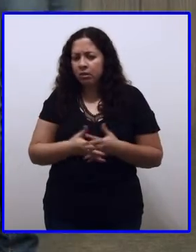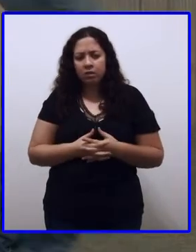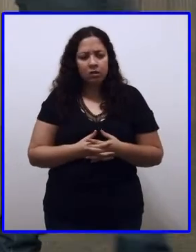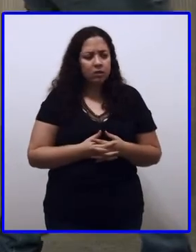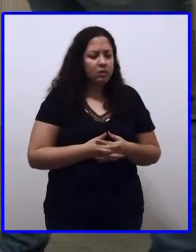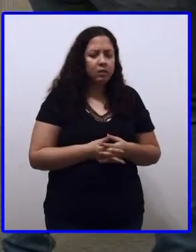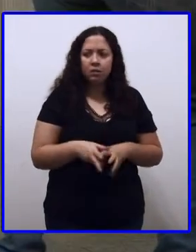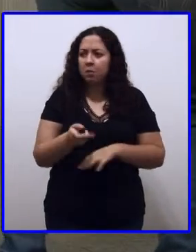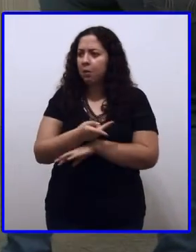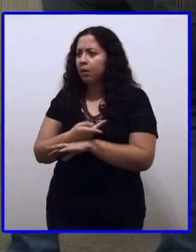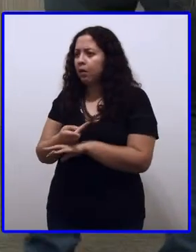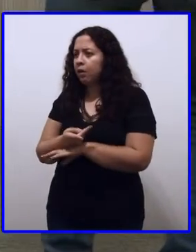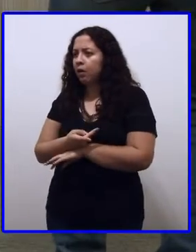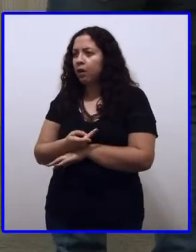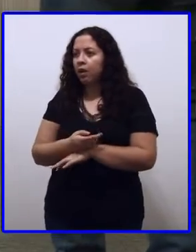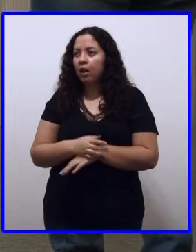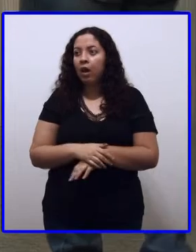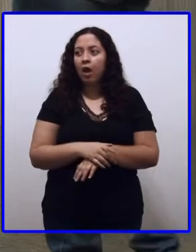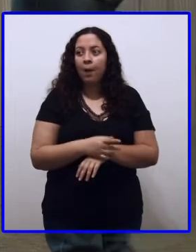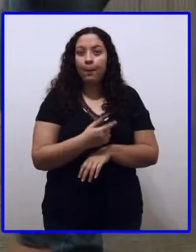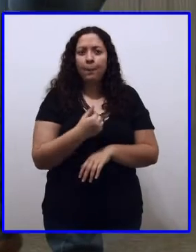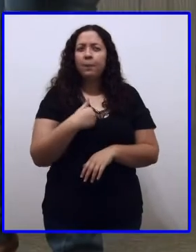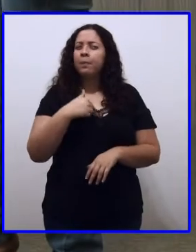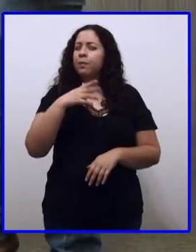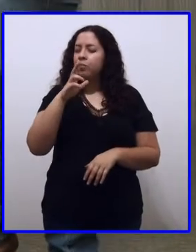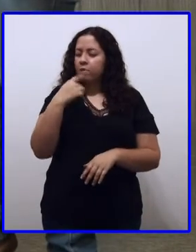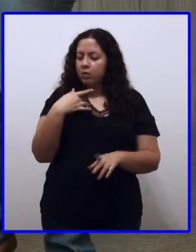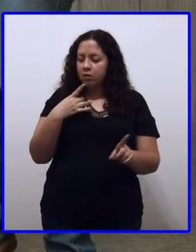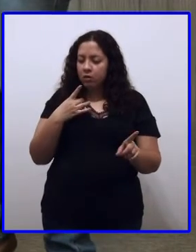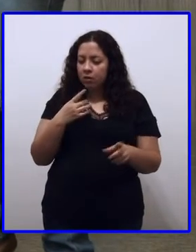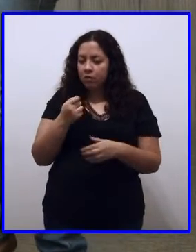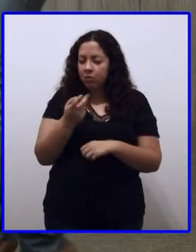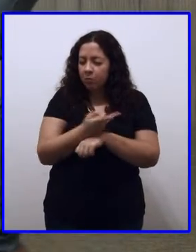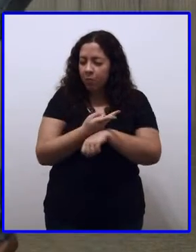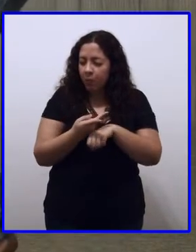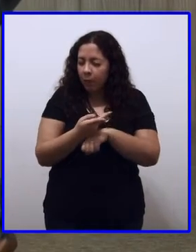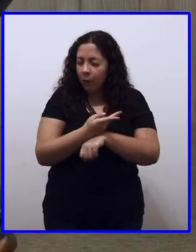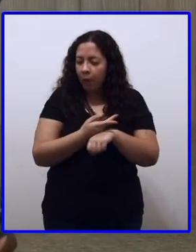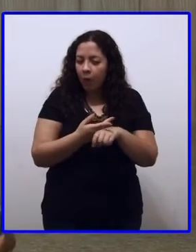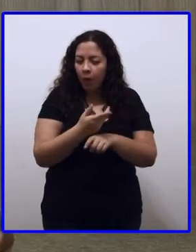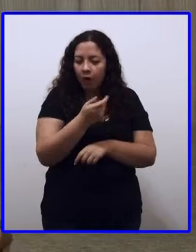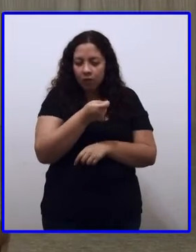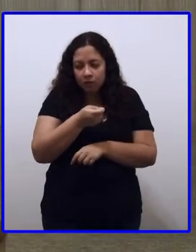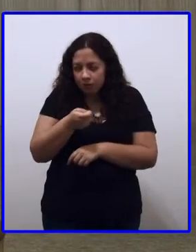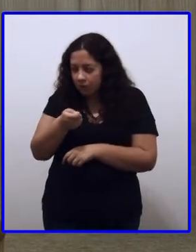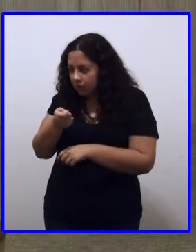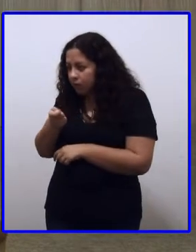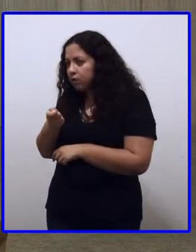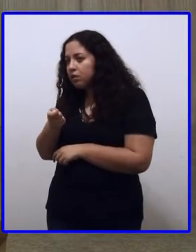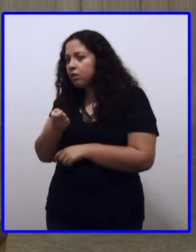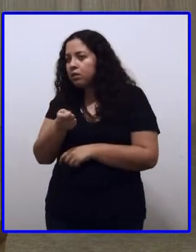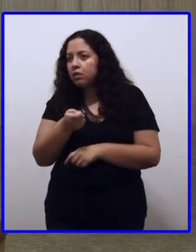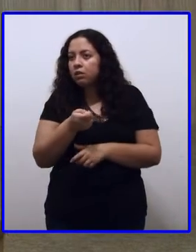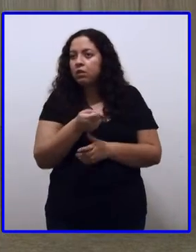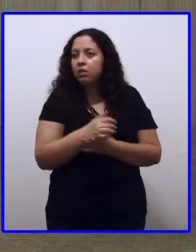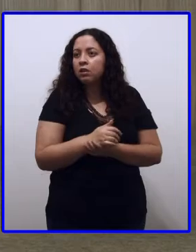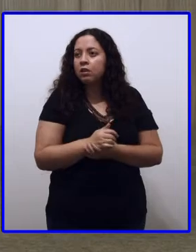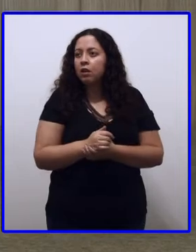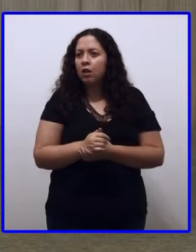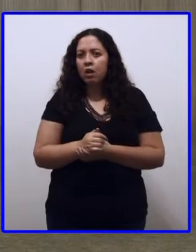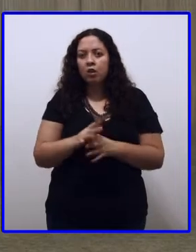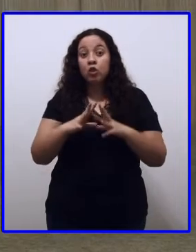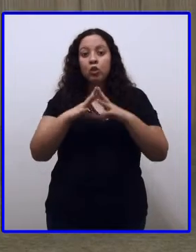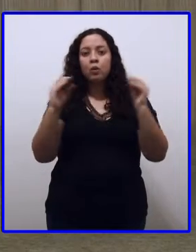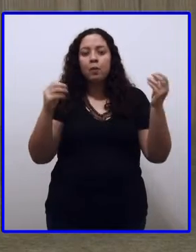pegou. Olha só o que eu trouxe. Vamos desvendar esse mistério pro Camila. O vilão